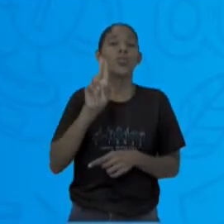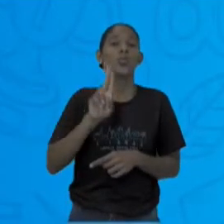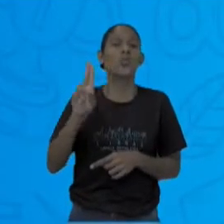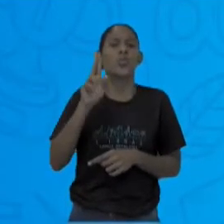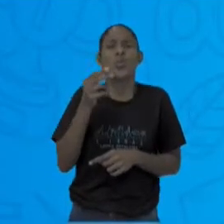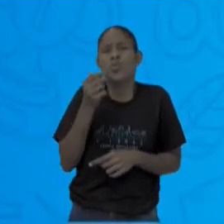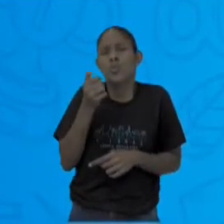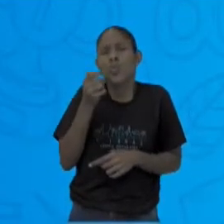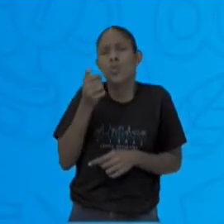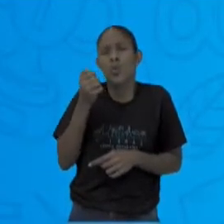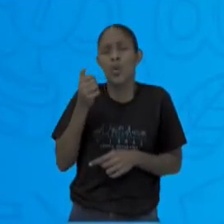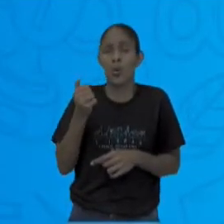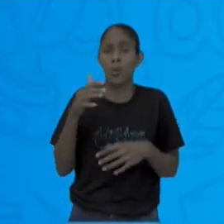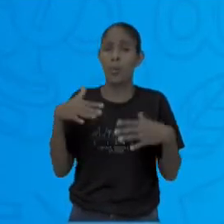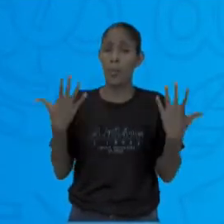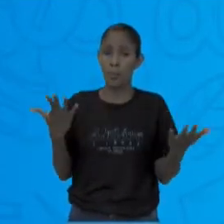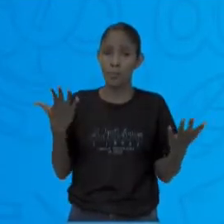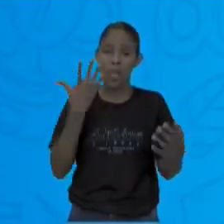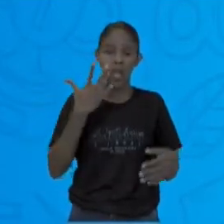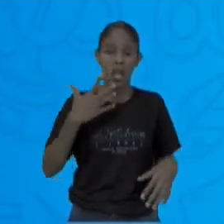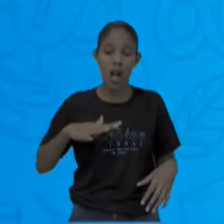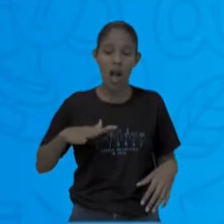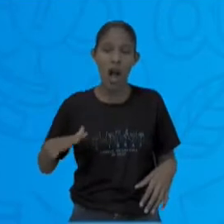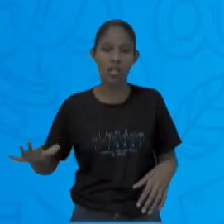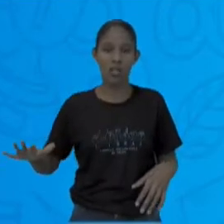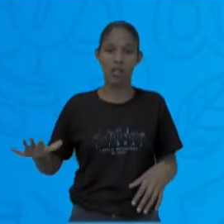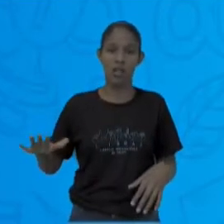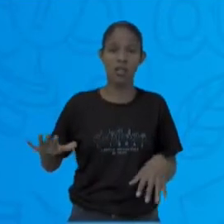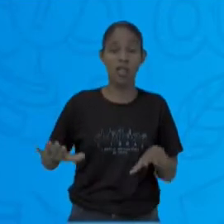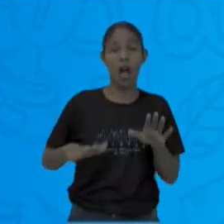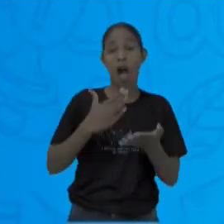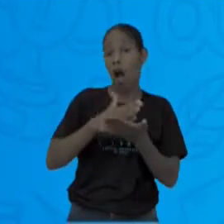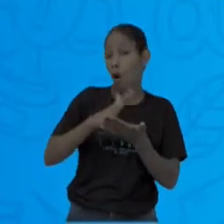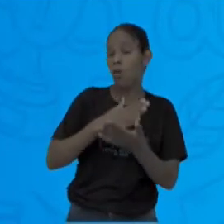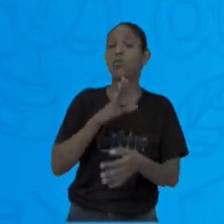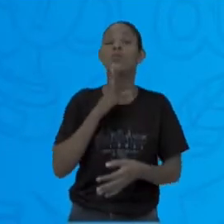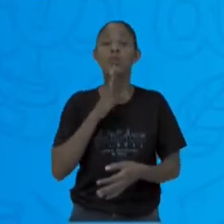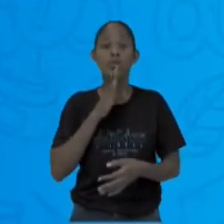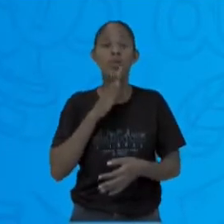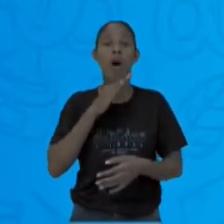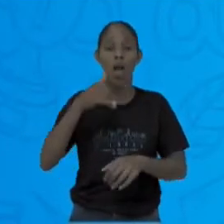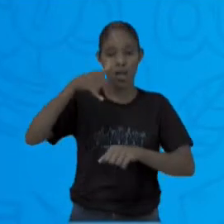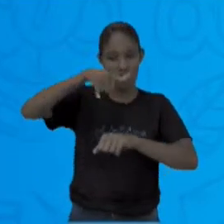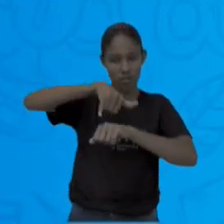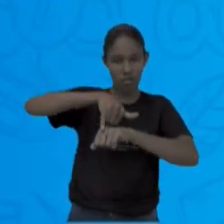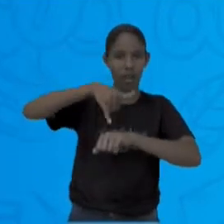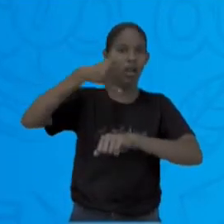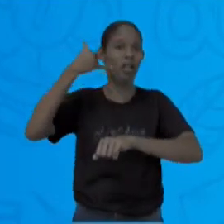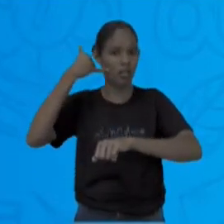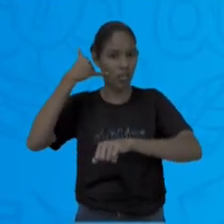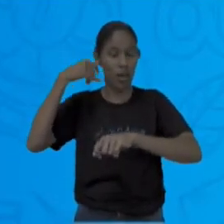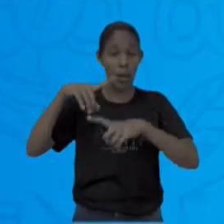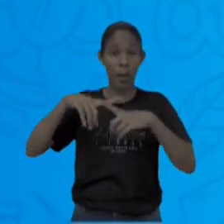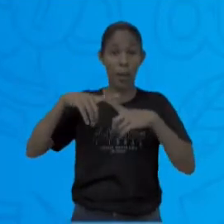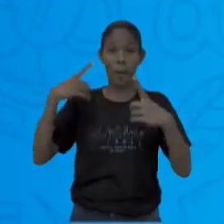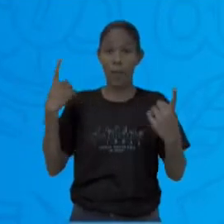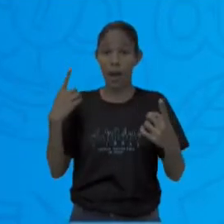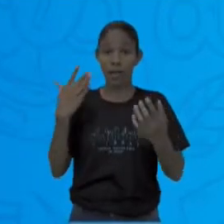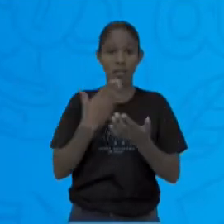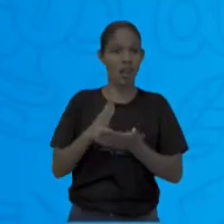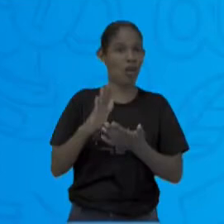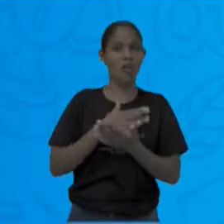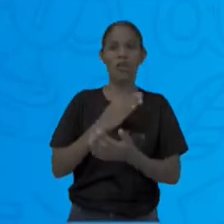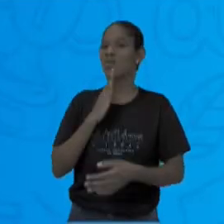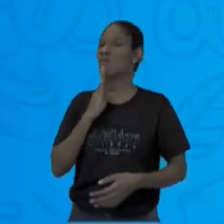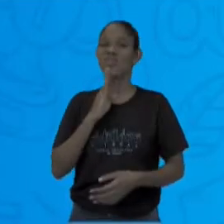Hoje, as crianças, elas conhecem esse telefone, mas muitos não têm na sua casa